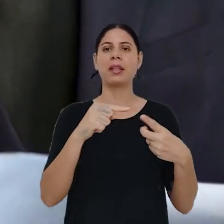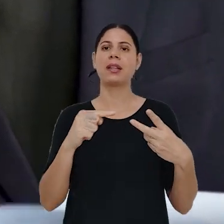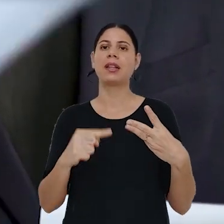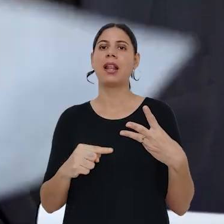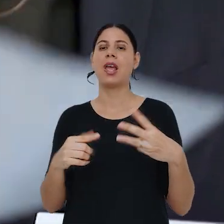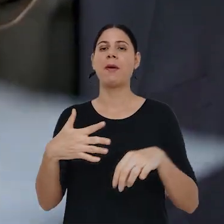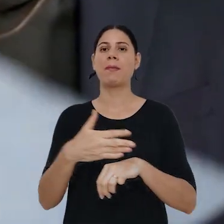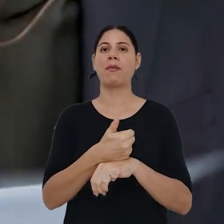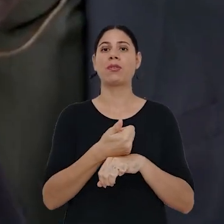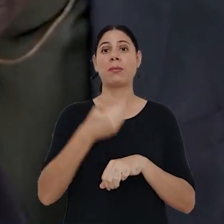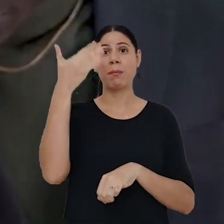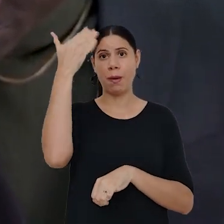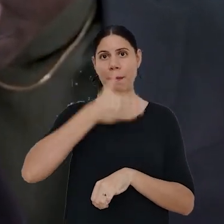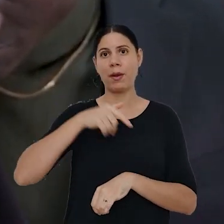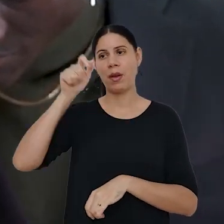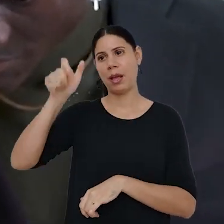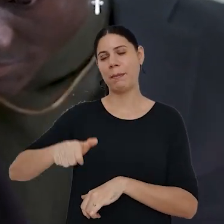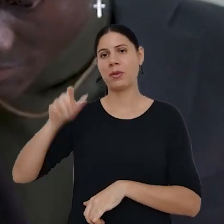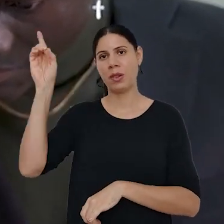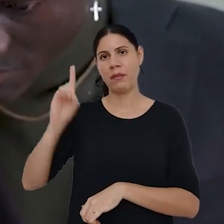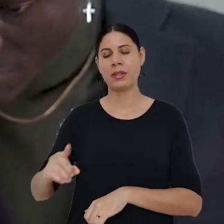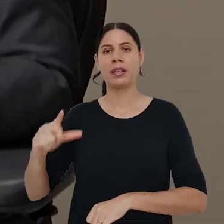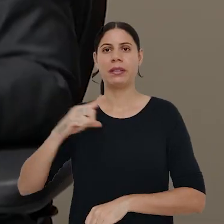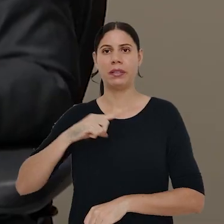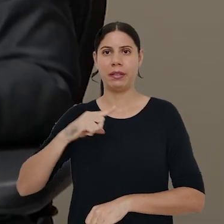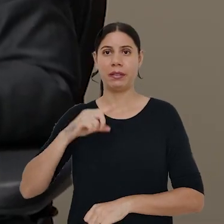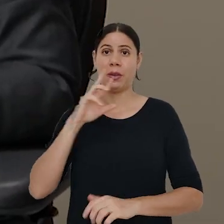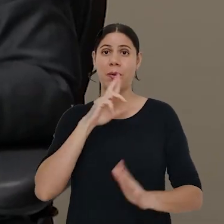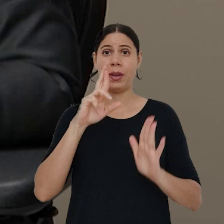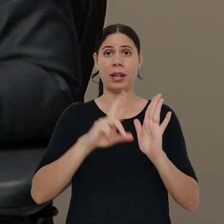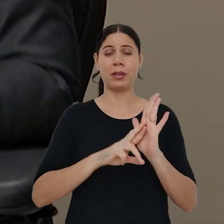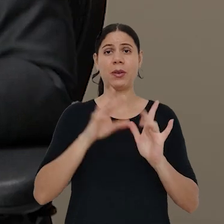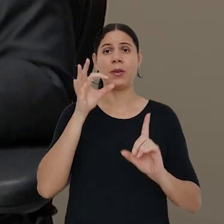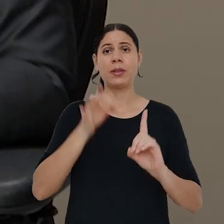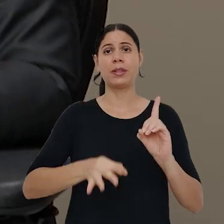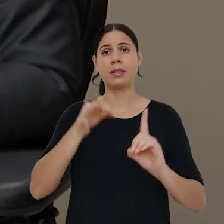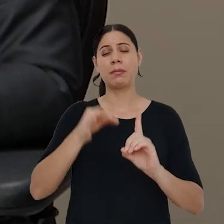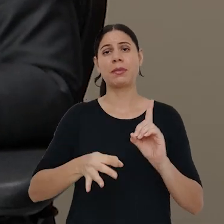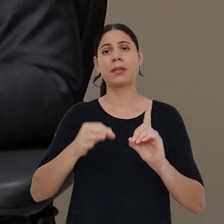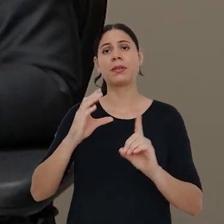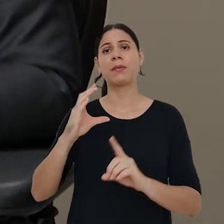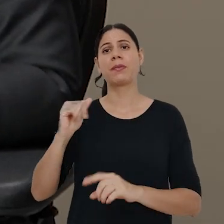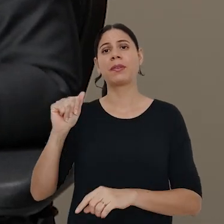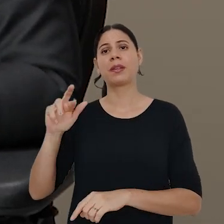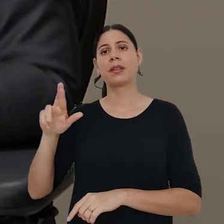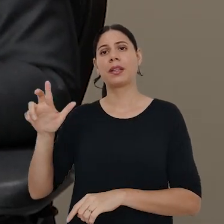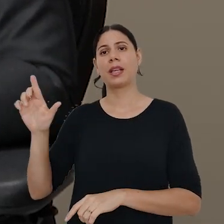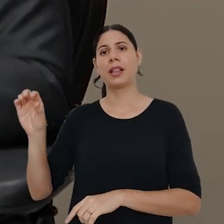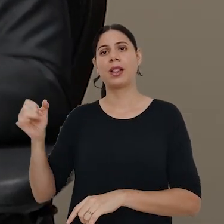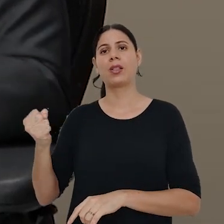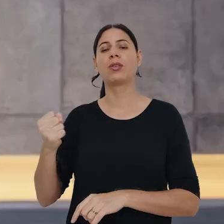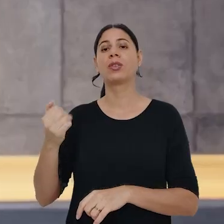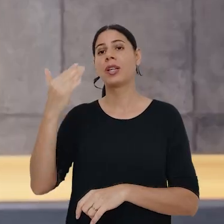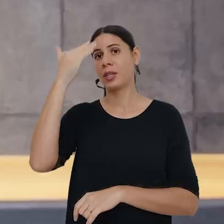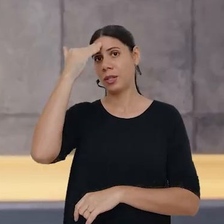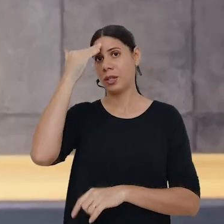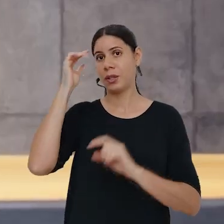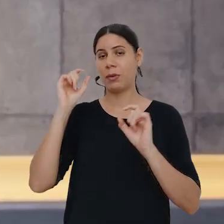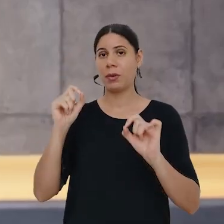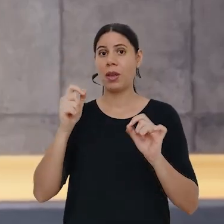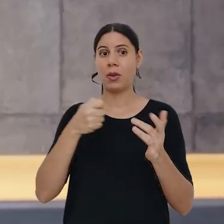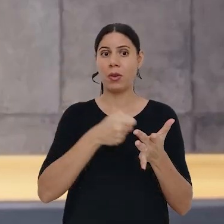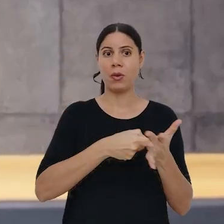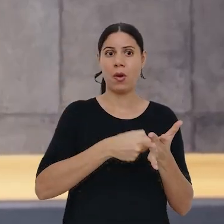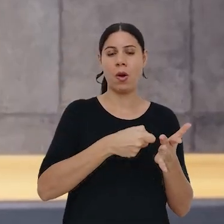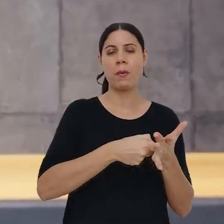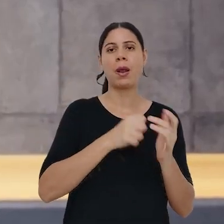profissionais para comprovar a deficiência. O relator do caso, desembargador federal Carlos Augusto Pires Brandão, entendeu que